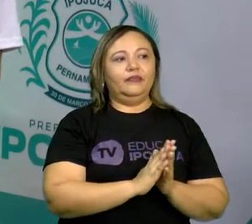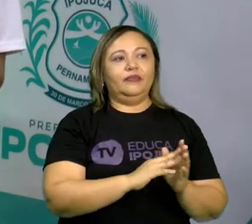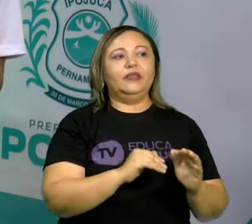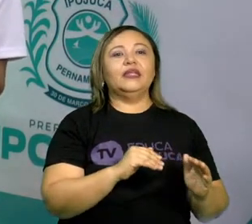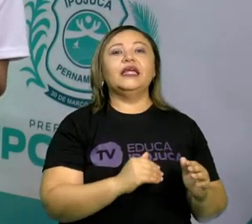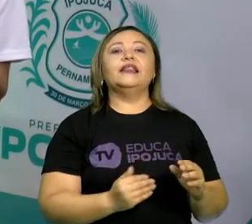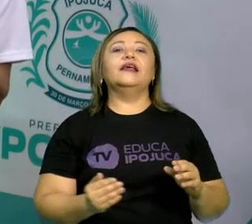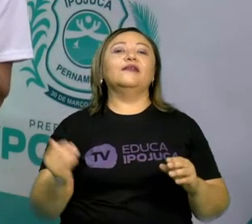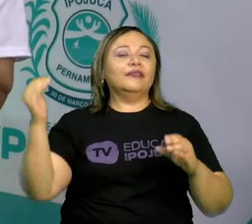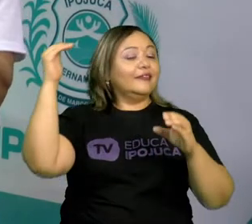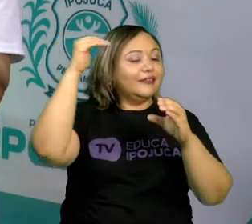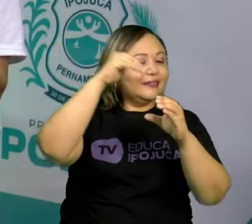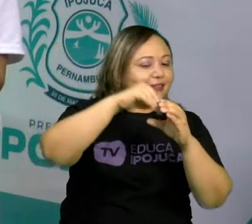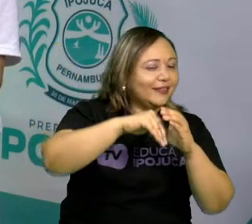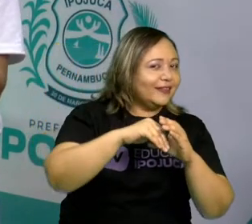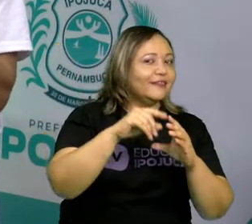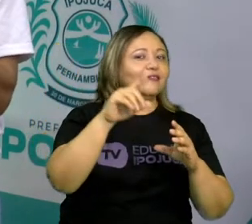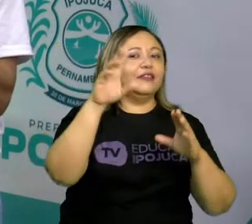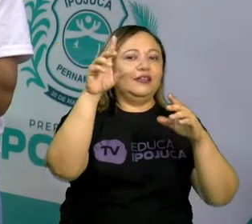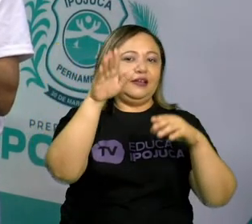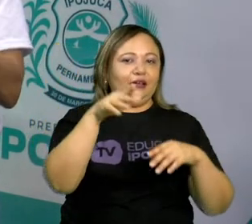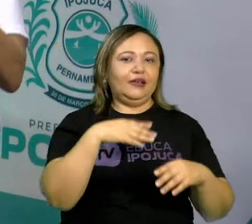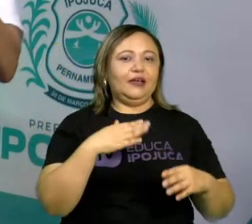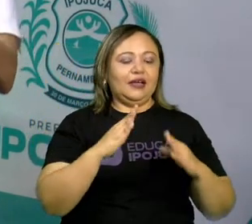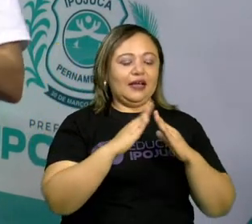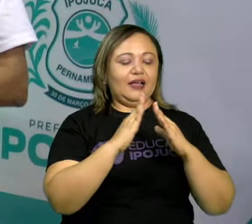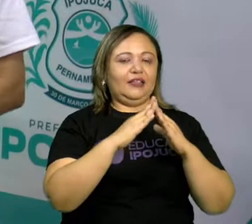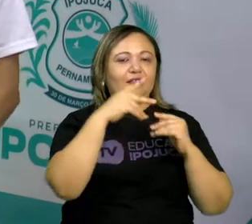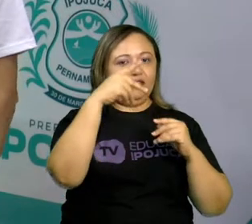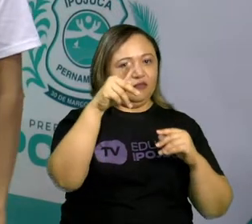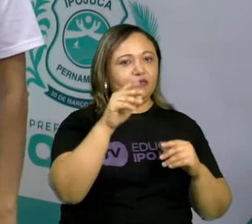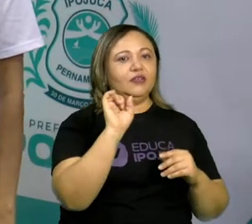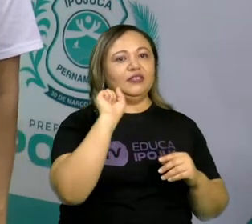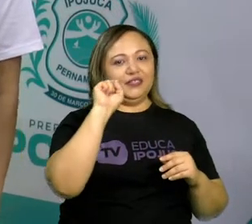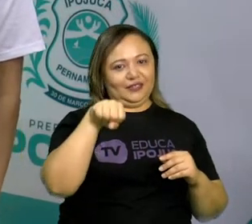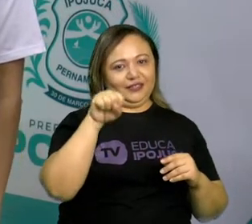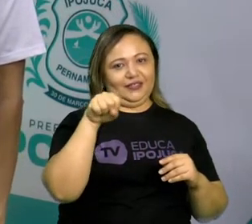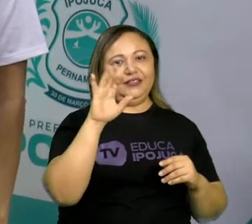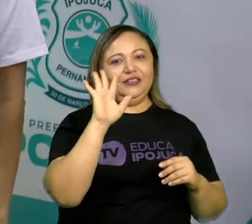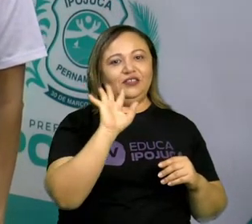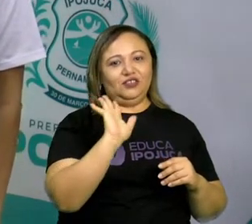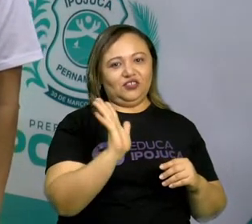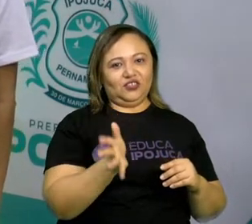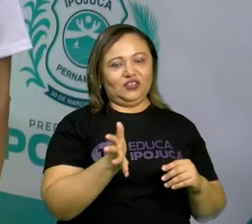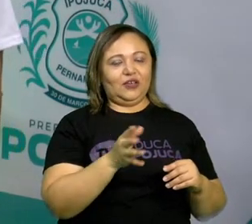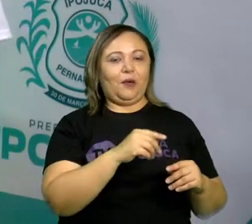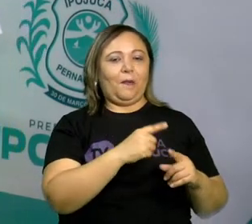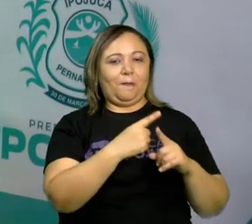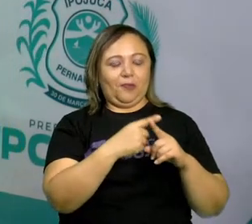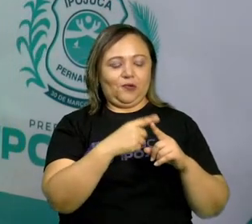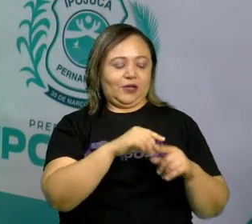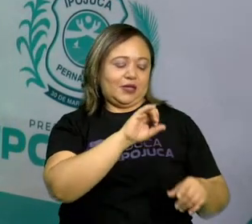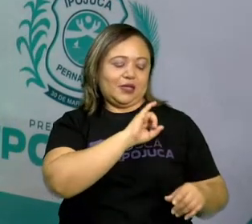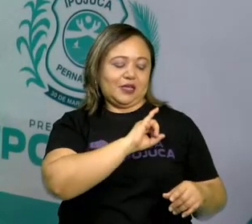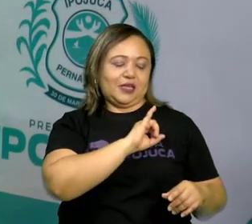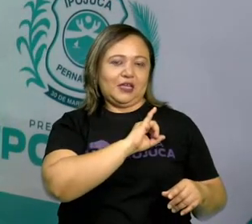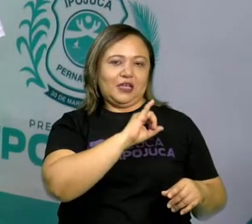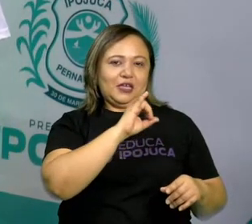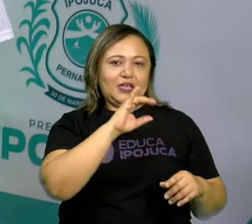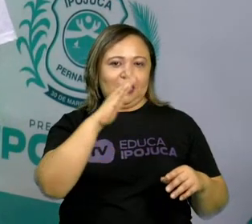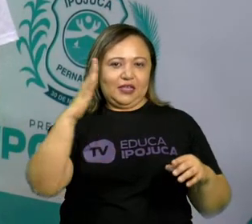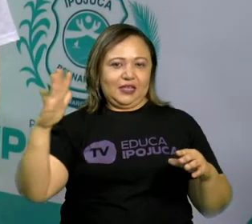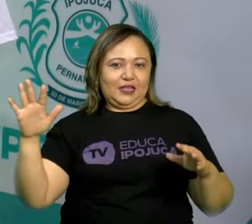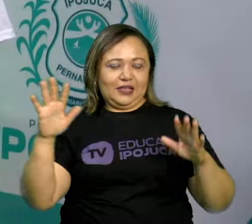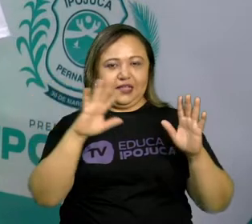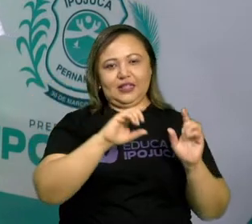eu já estou lá na sua casa e você aí me assistindo. Então, cuide da sua casa, limpe